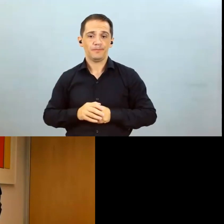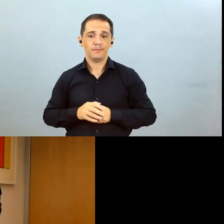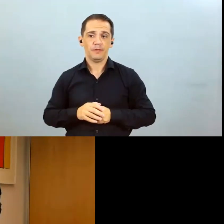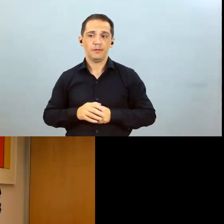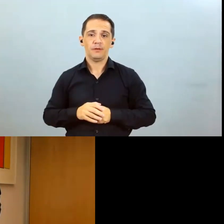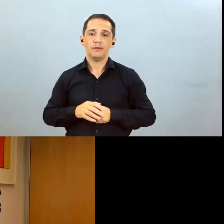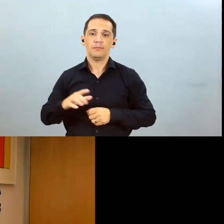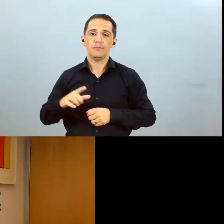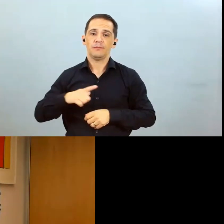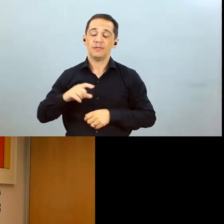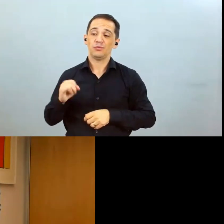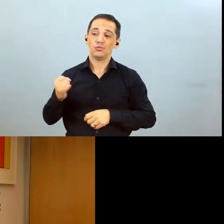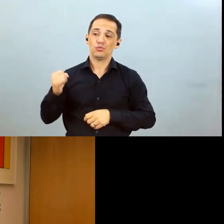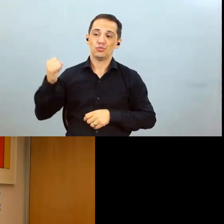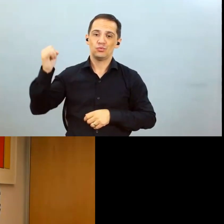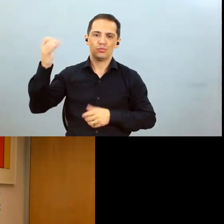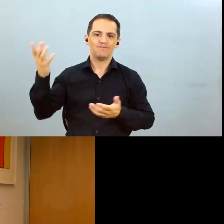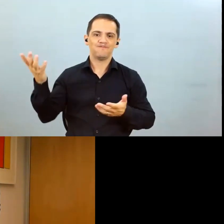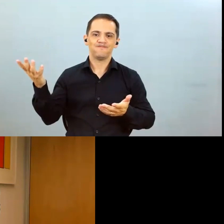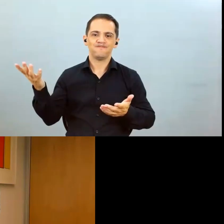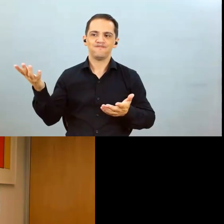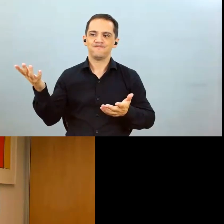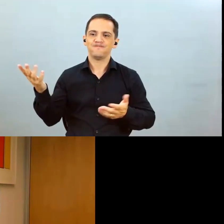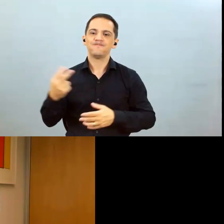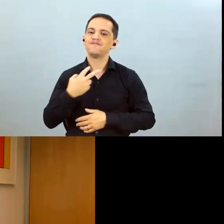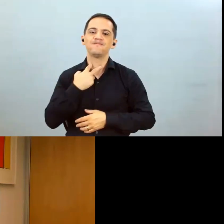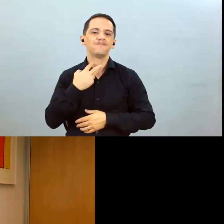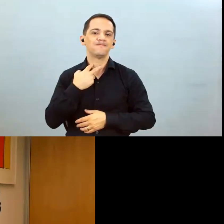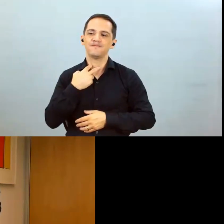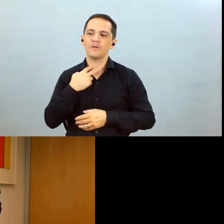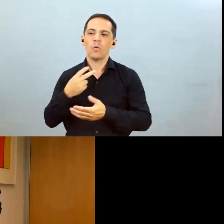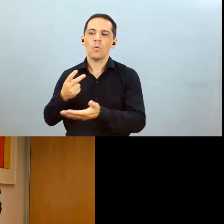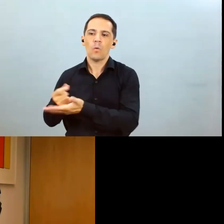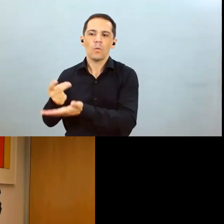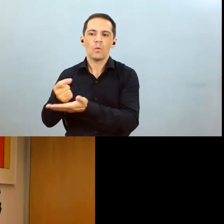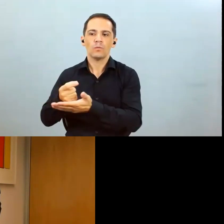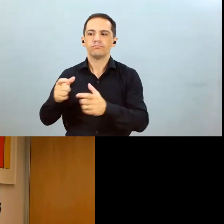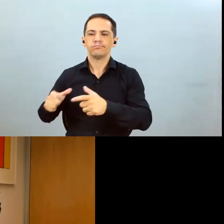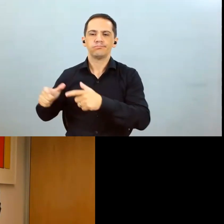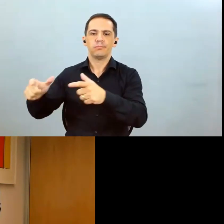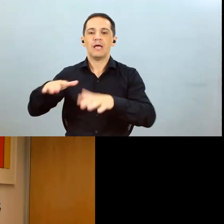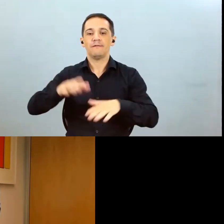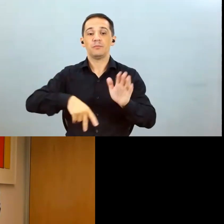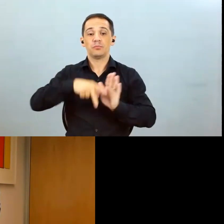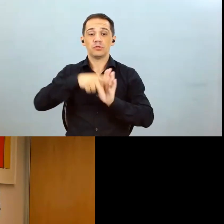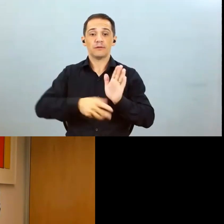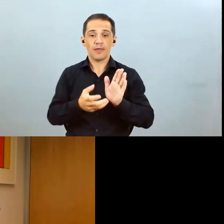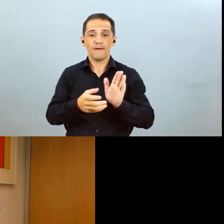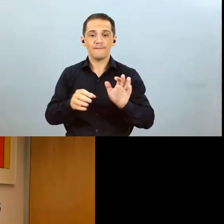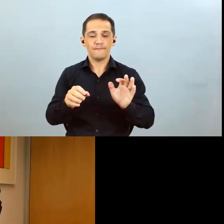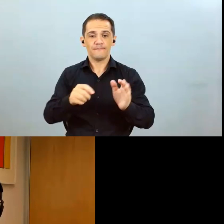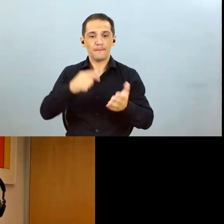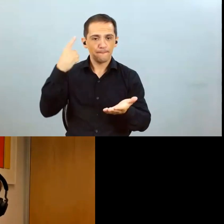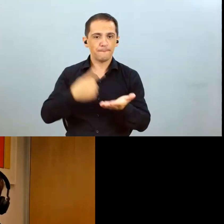inviabilizam o desenvolvimento de novas unidades então a gente tem dificuldade hoje de fechar um projeto logicamente é uma combinação entre